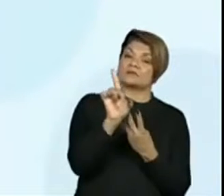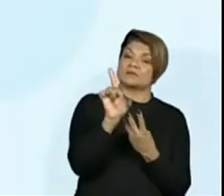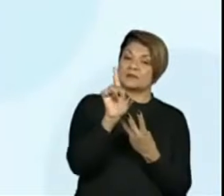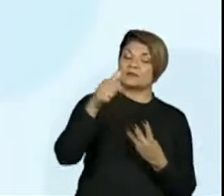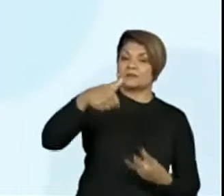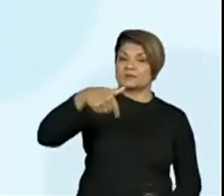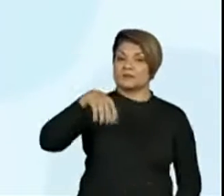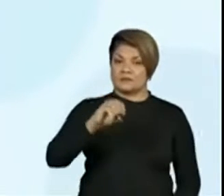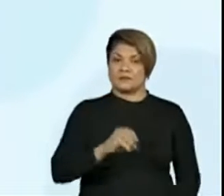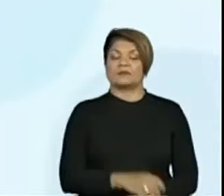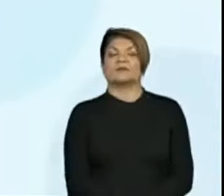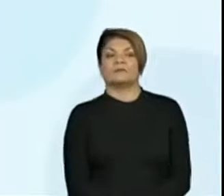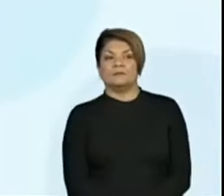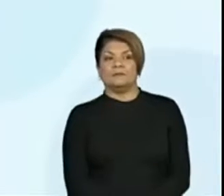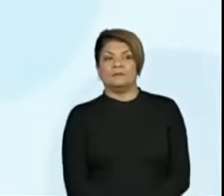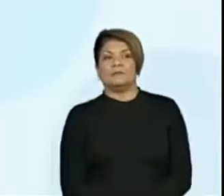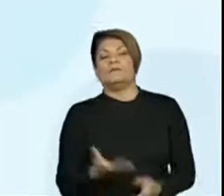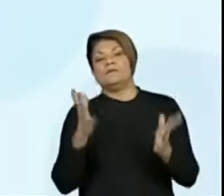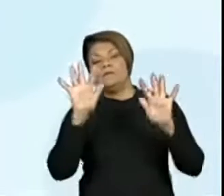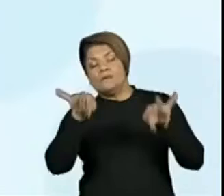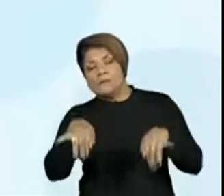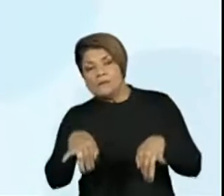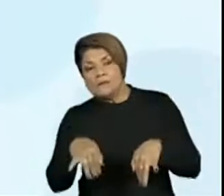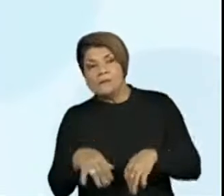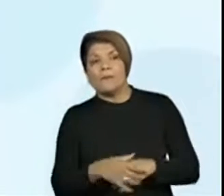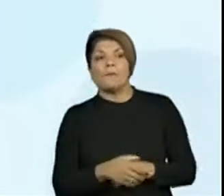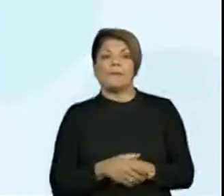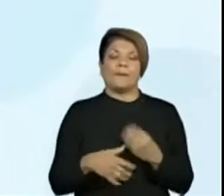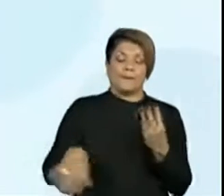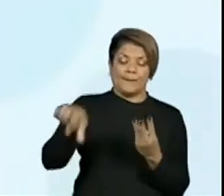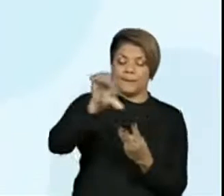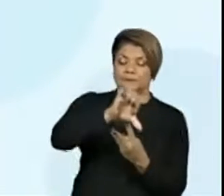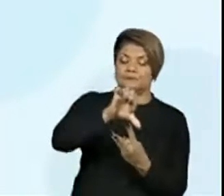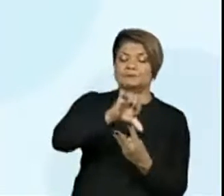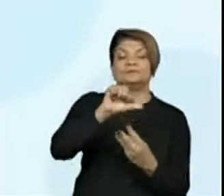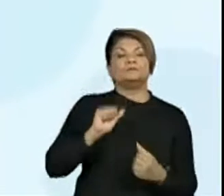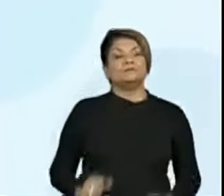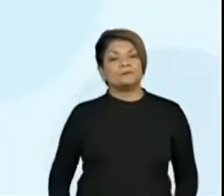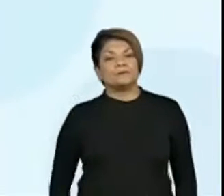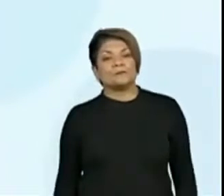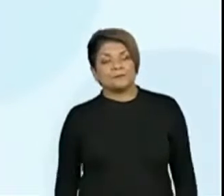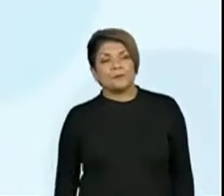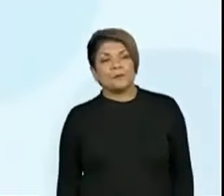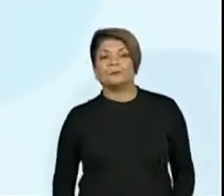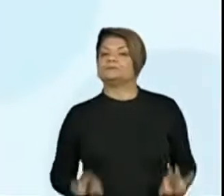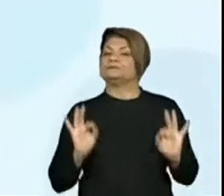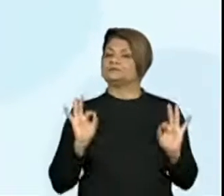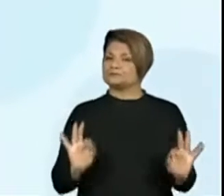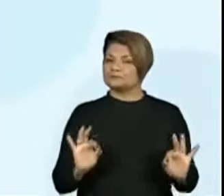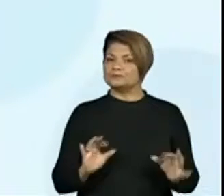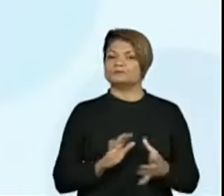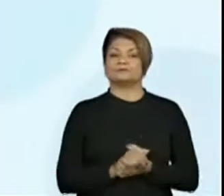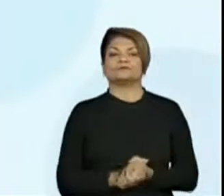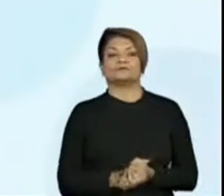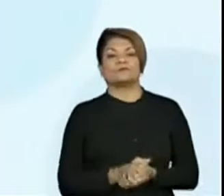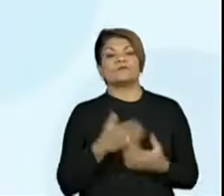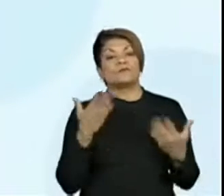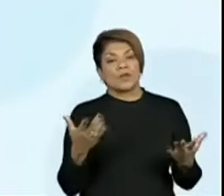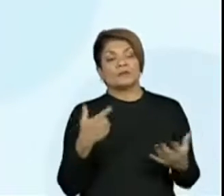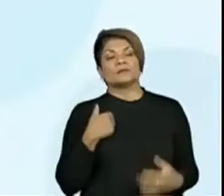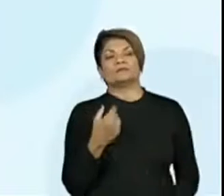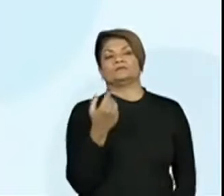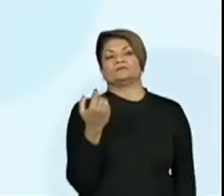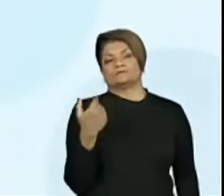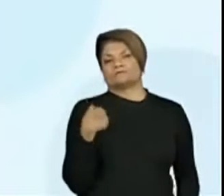70. E para finalizar, colocar o 9 na unidade. Exatamente. E assim eu monto